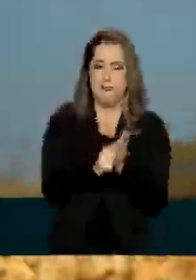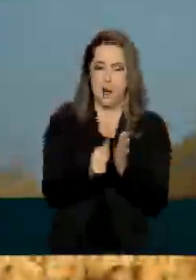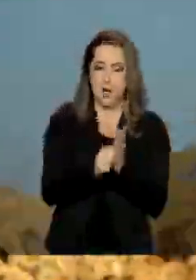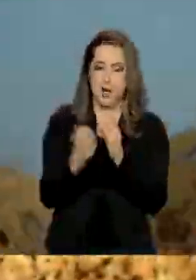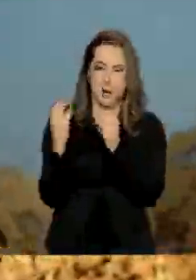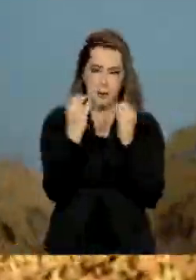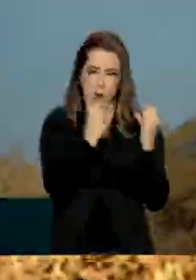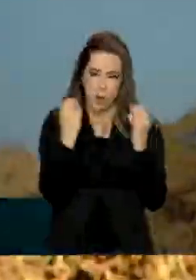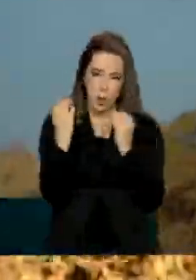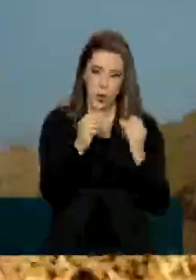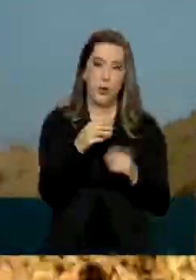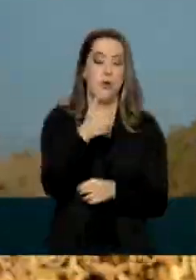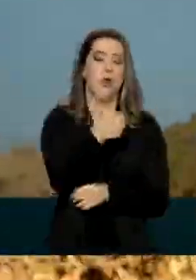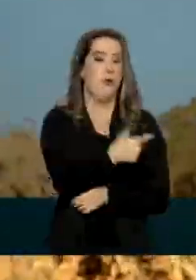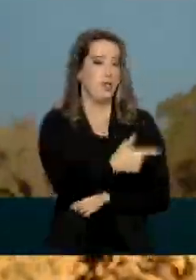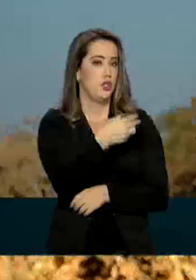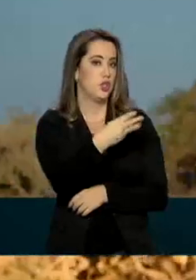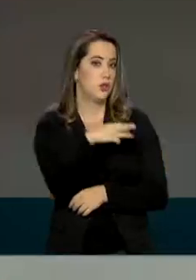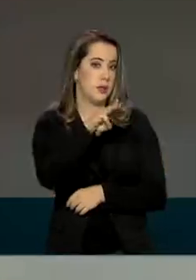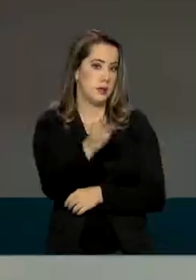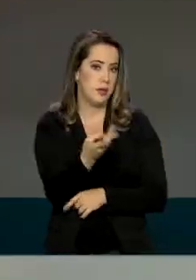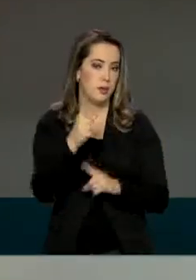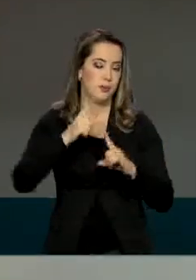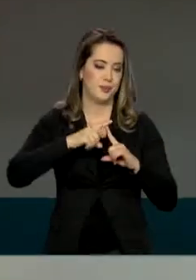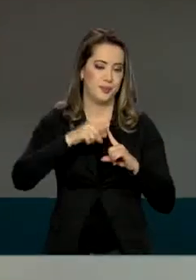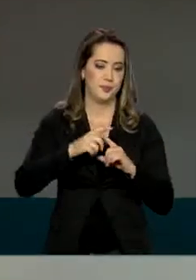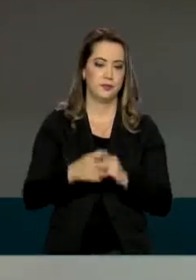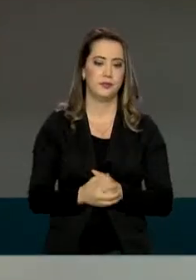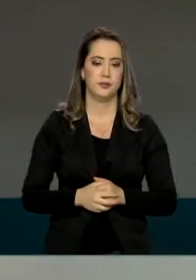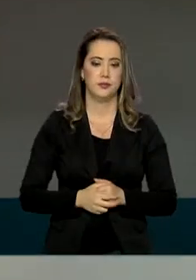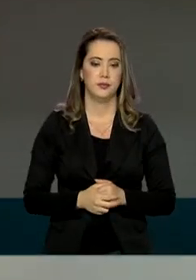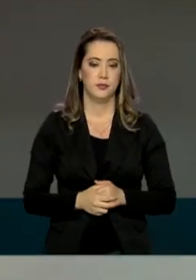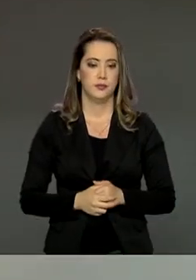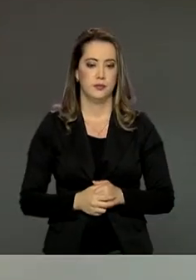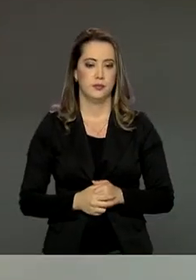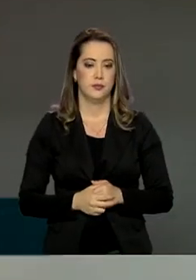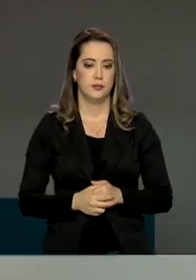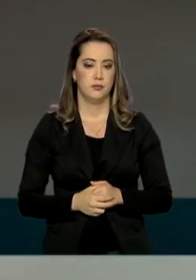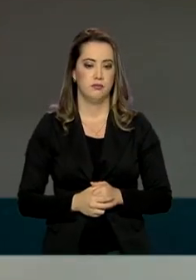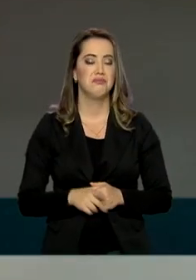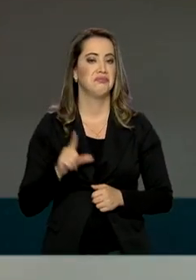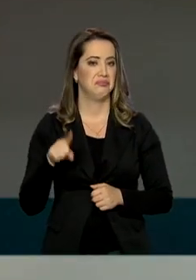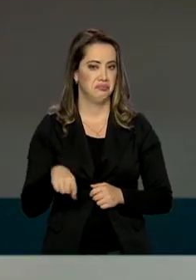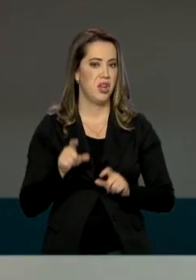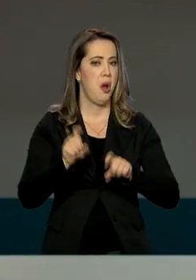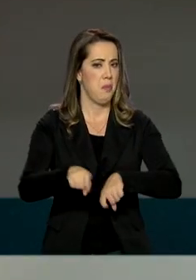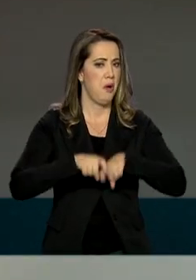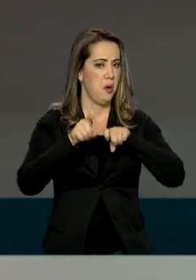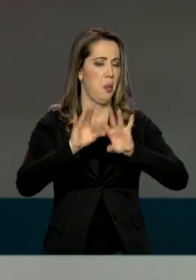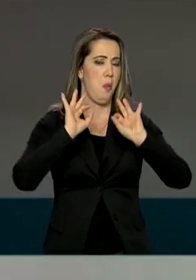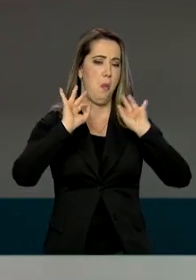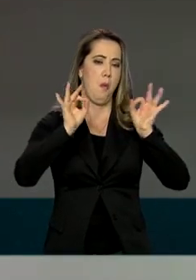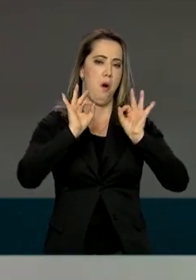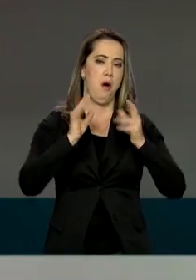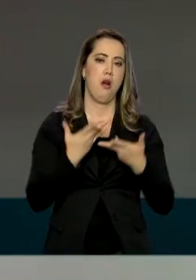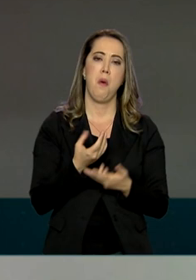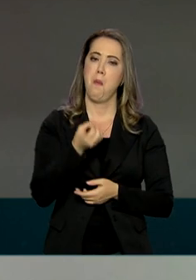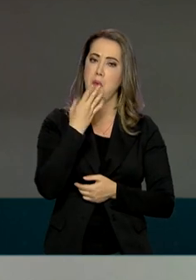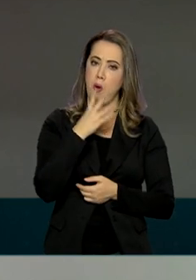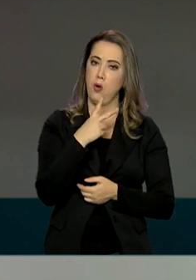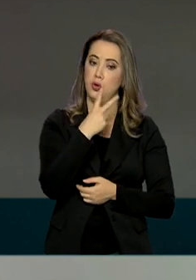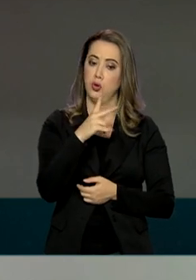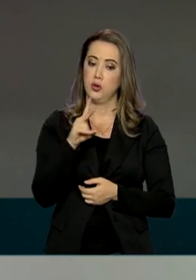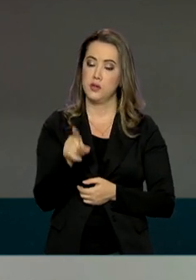é de mais de 23 milhões de toneladas. Um volume de produção muito saudável, um crescimento de 2,9% no milho,